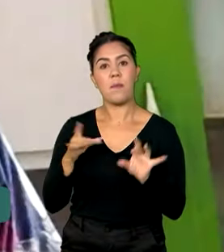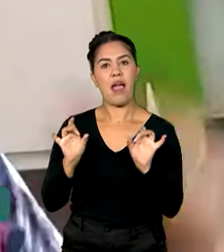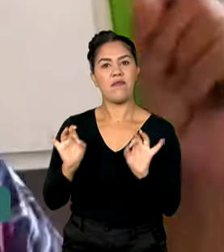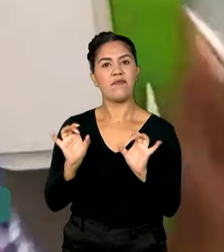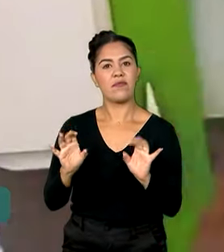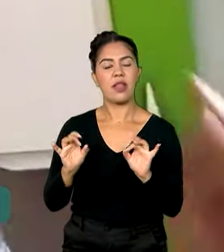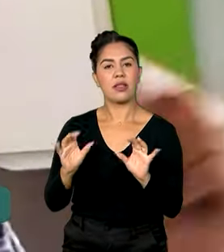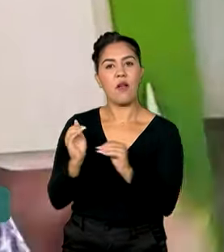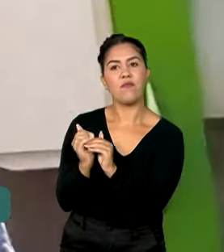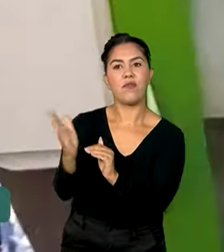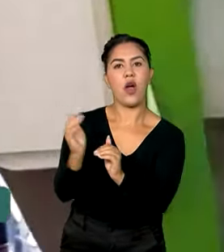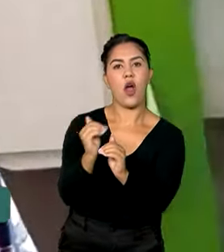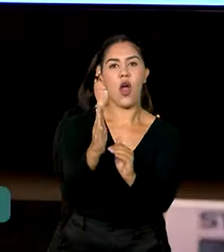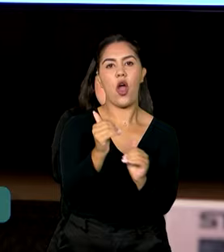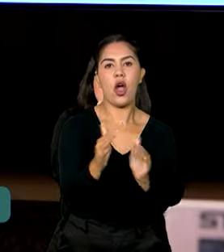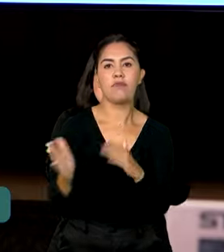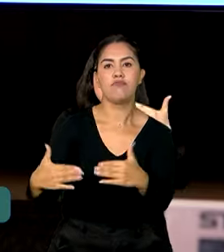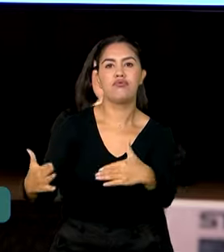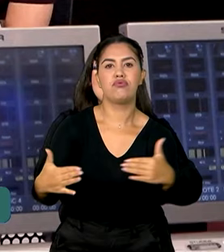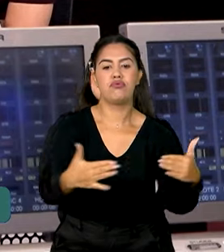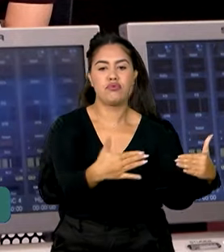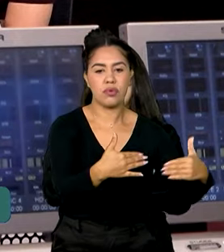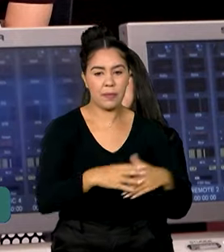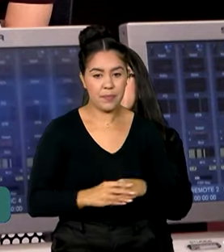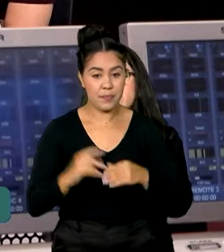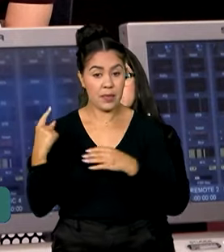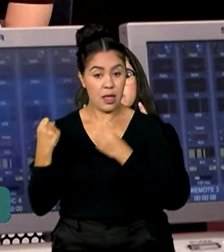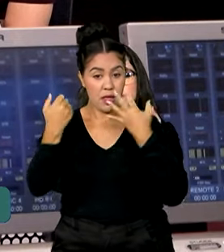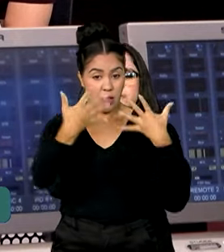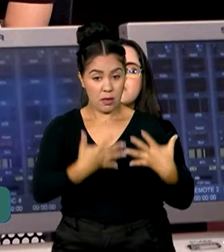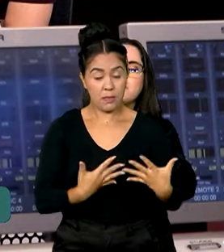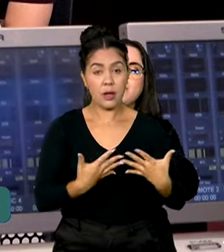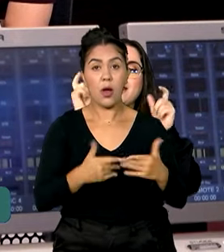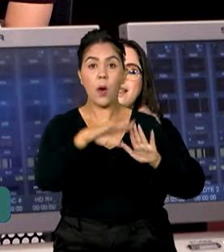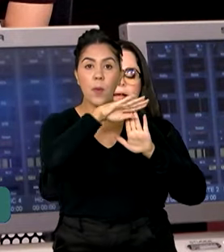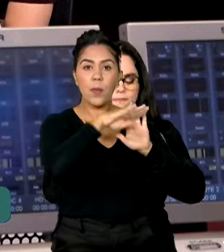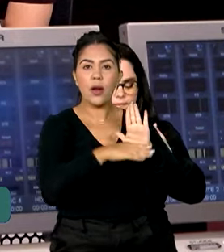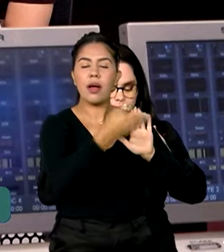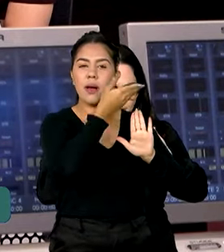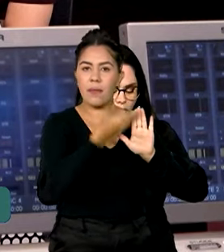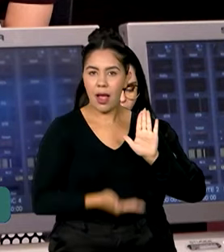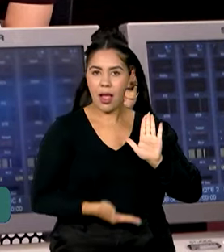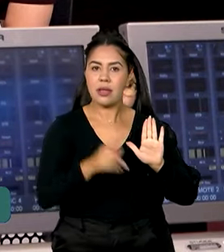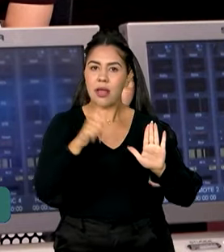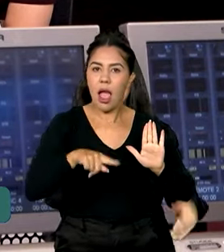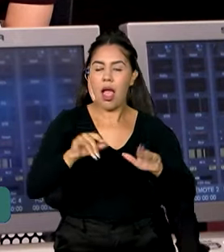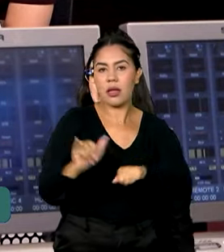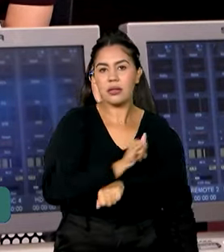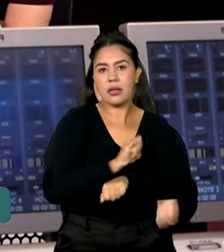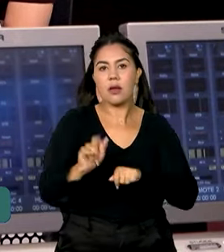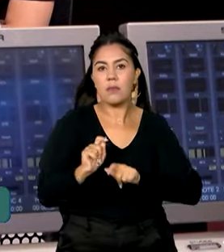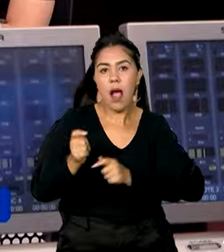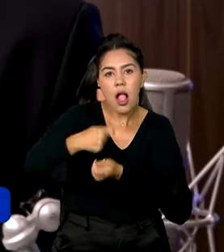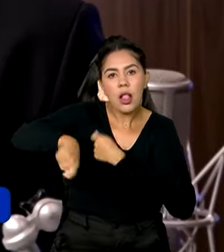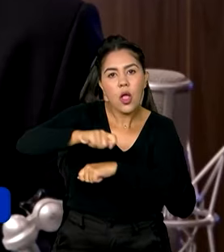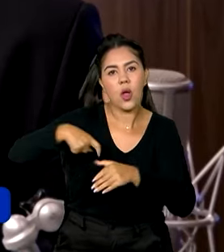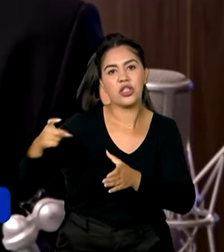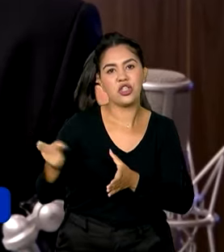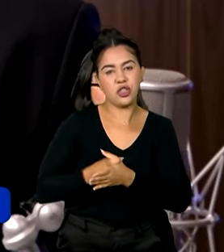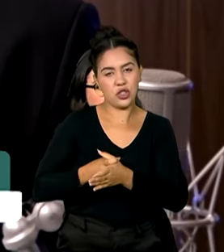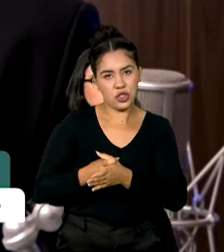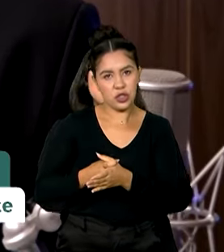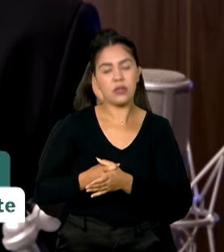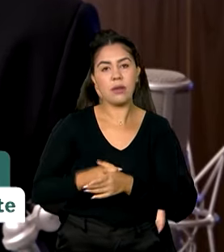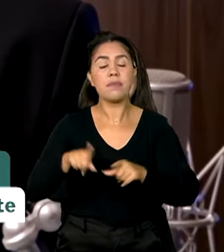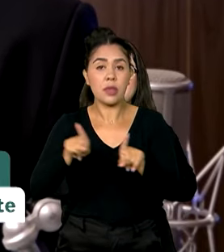no centro da cidade. Ele permite esse Desenrola, que é uma maneira de você renegociar suas dívidas. Os